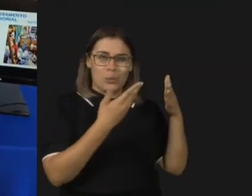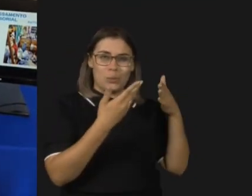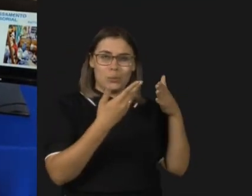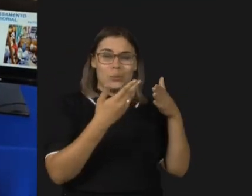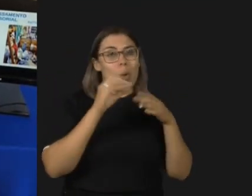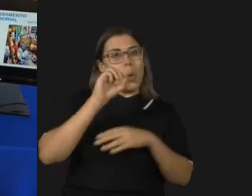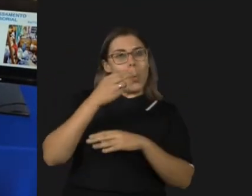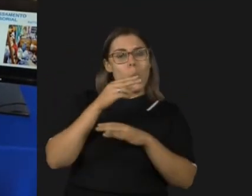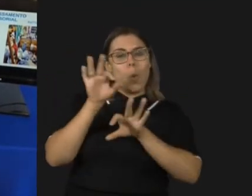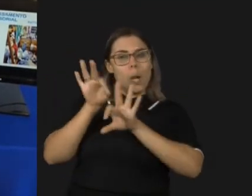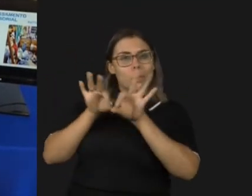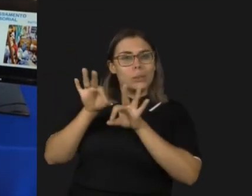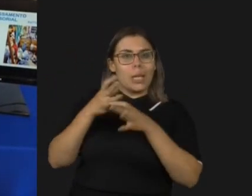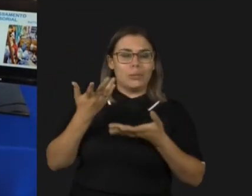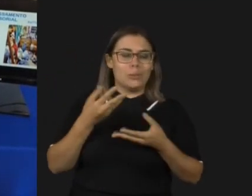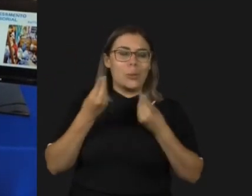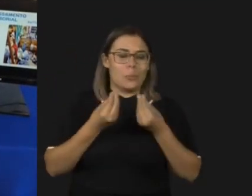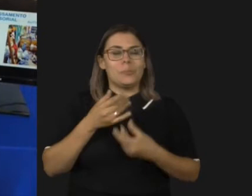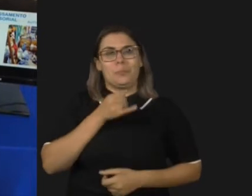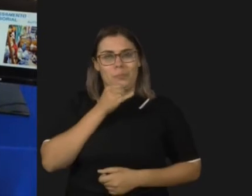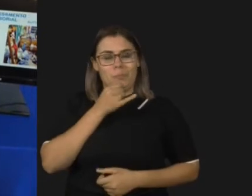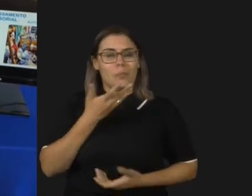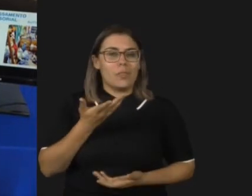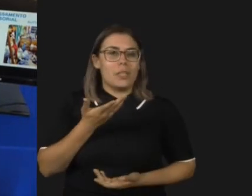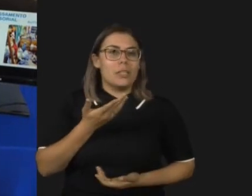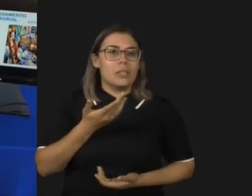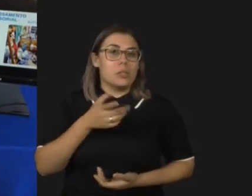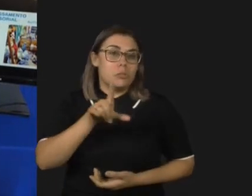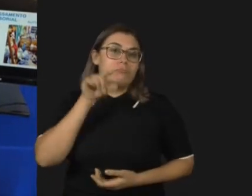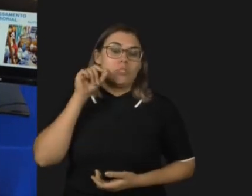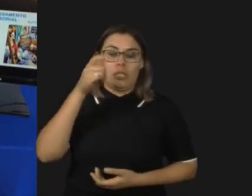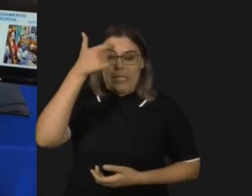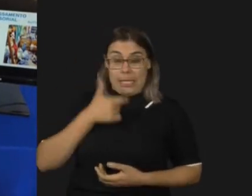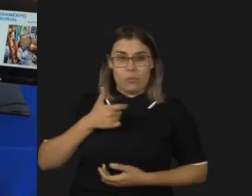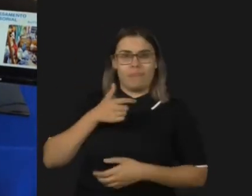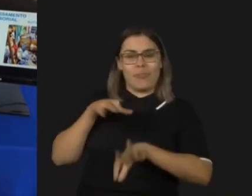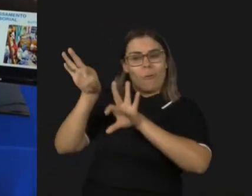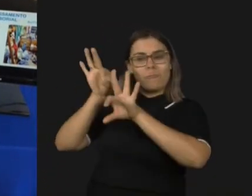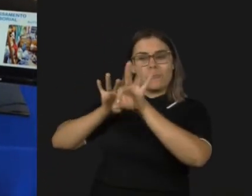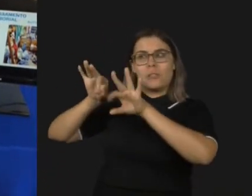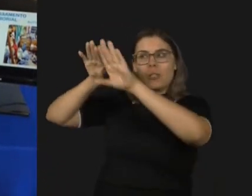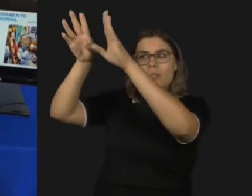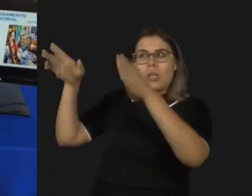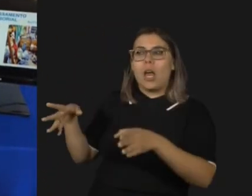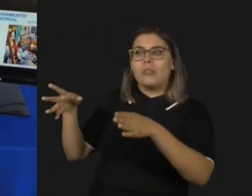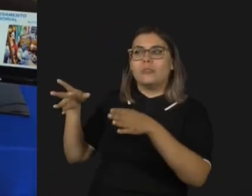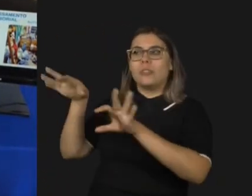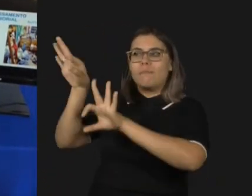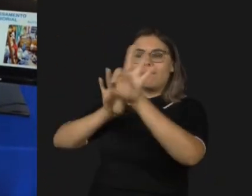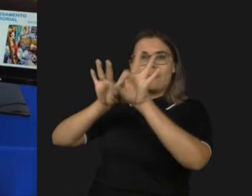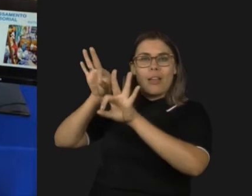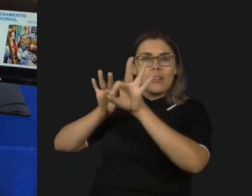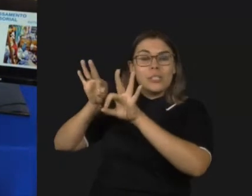Então, se eu quiser uma memória, eu sei onde está. Assim como se eu quiser uma bolsa, eu sei que ela está na gaveta. Agora, para